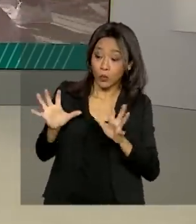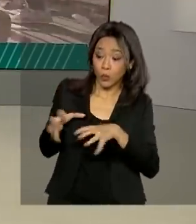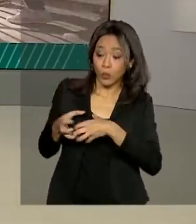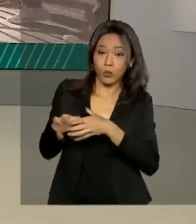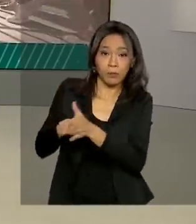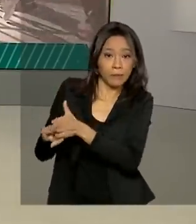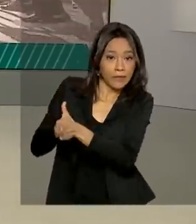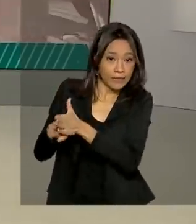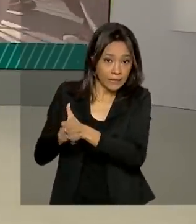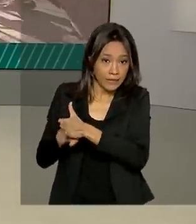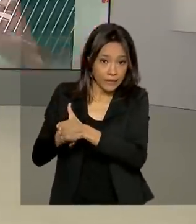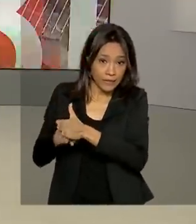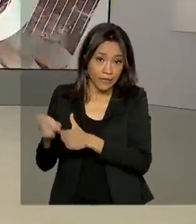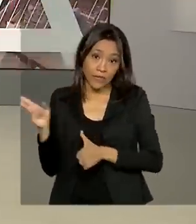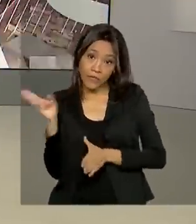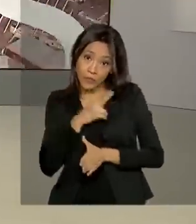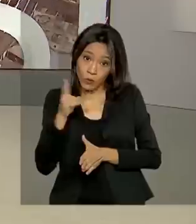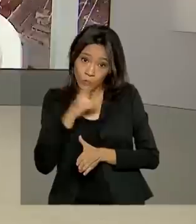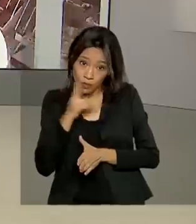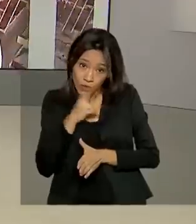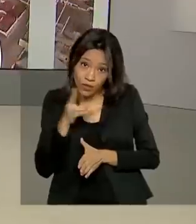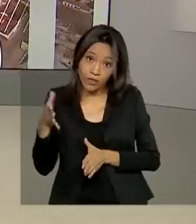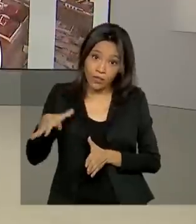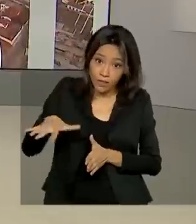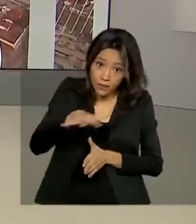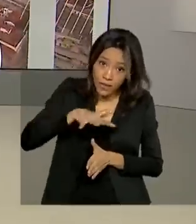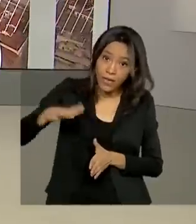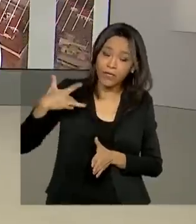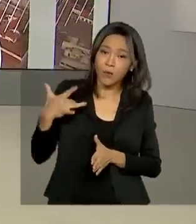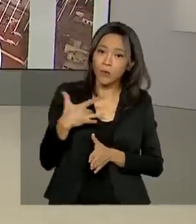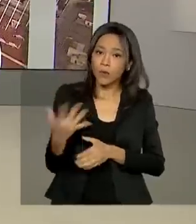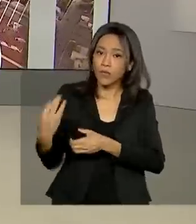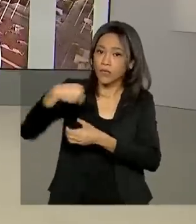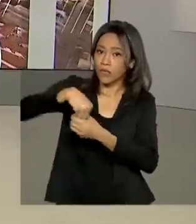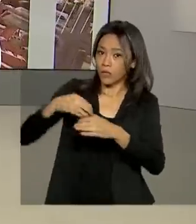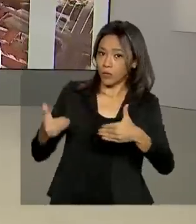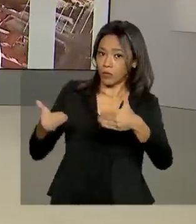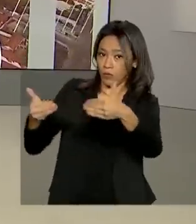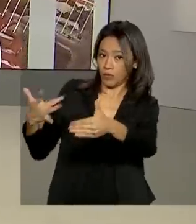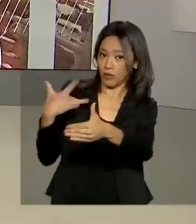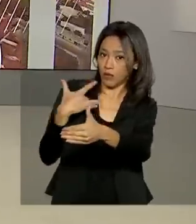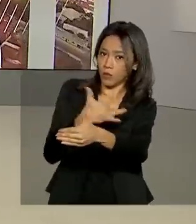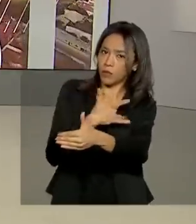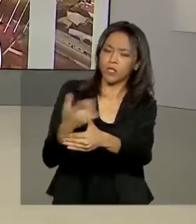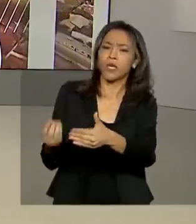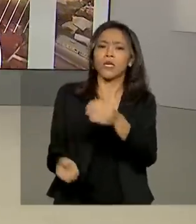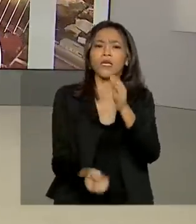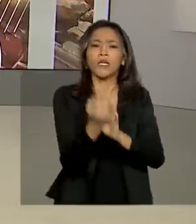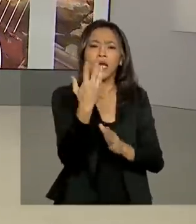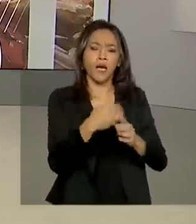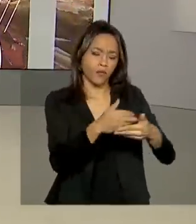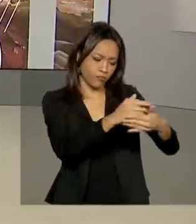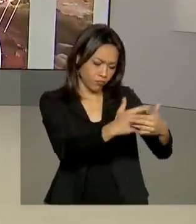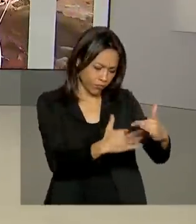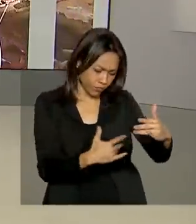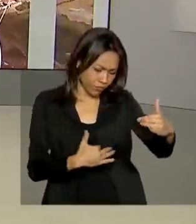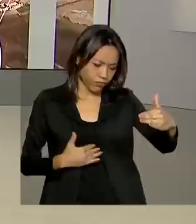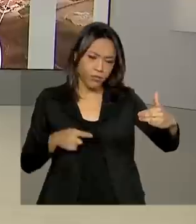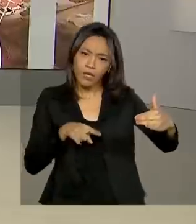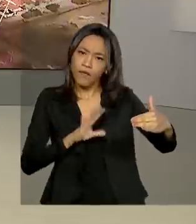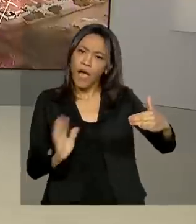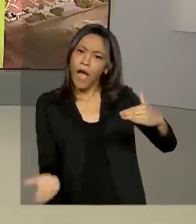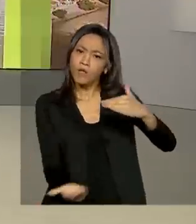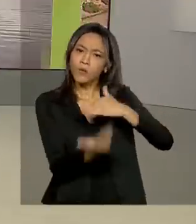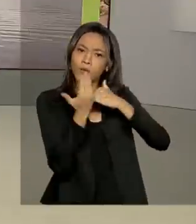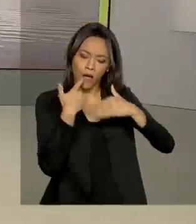do Centro em Emergências e Desastres em Saúde do Ministério da Saúde elaboraram um questionário virtual que vai ajudar a